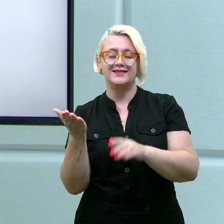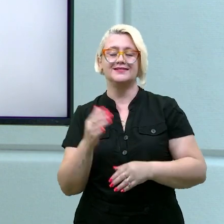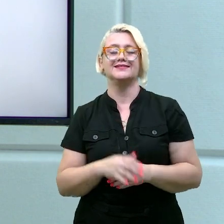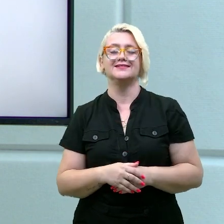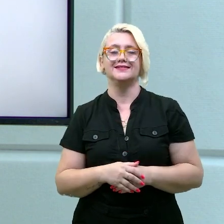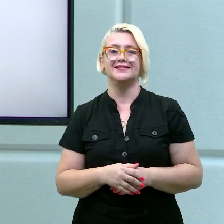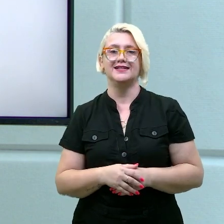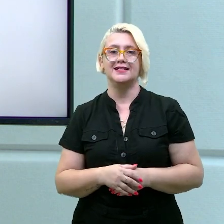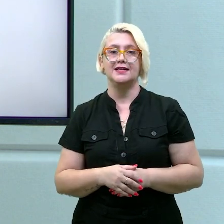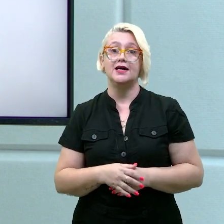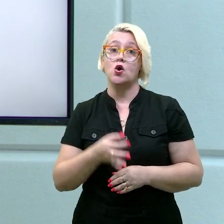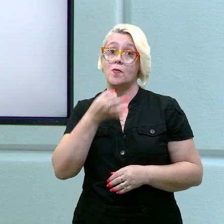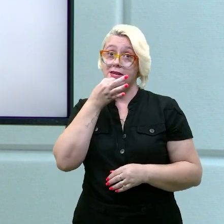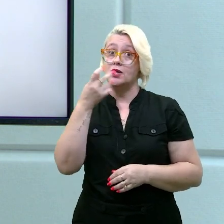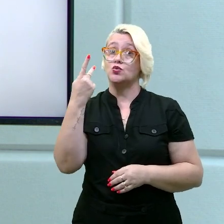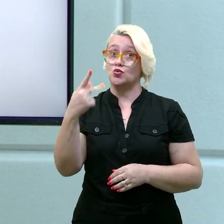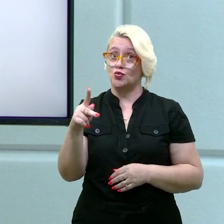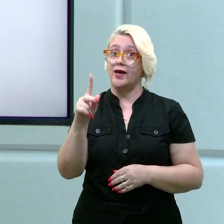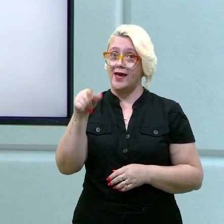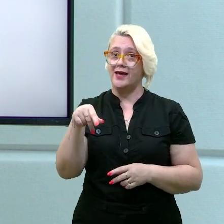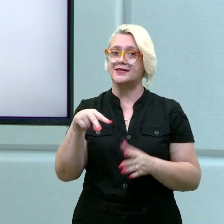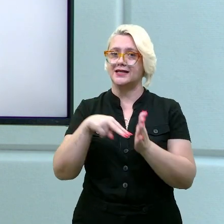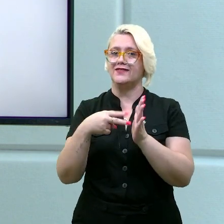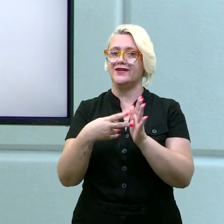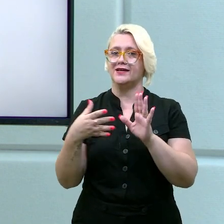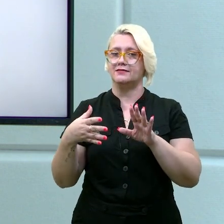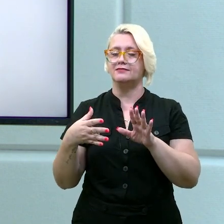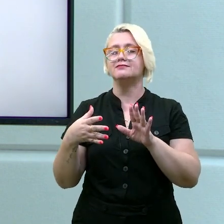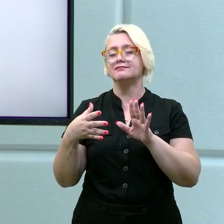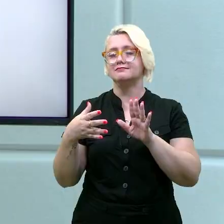É mais ou menos isso, tá bom?